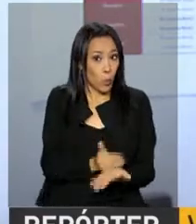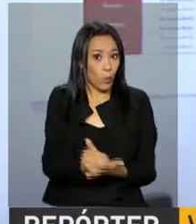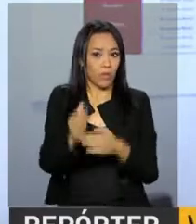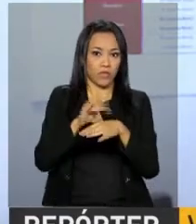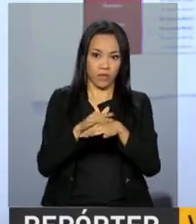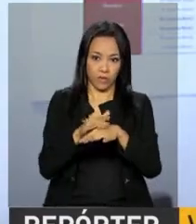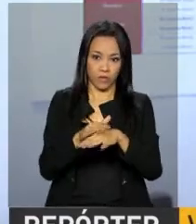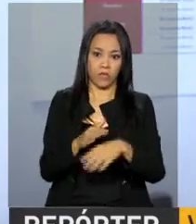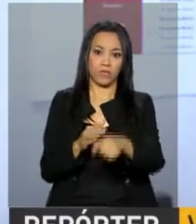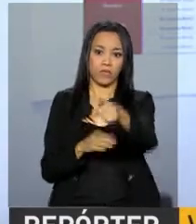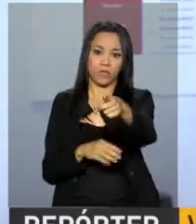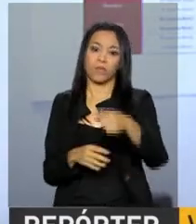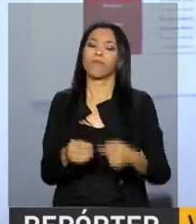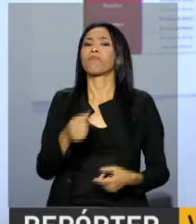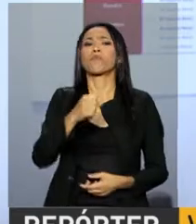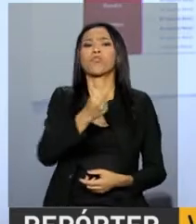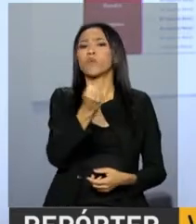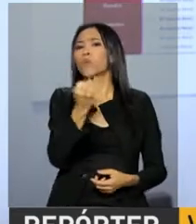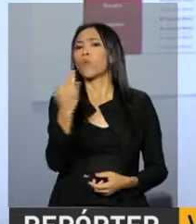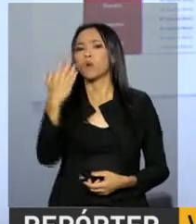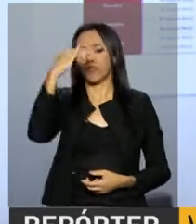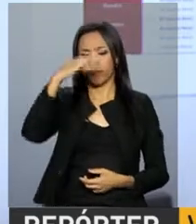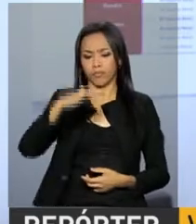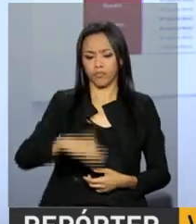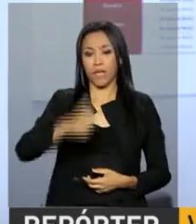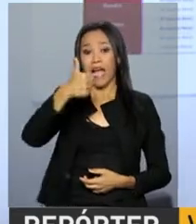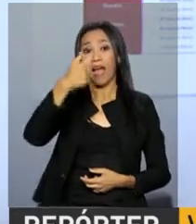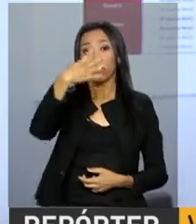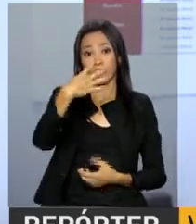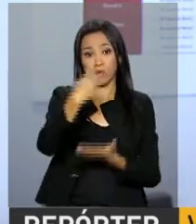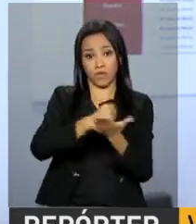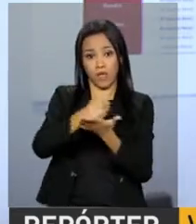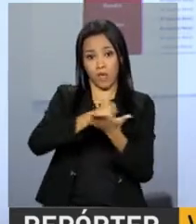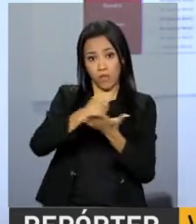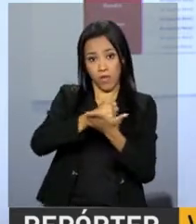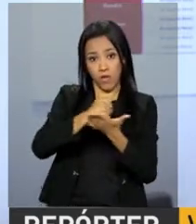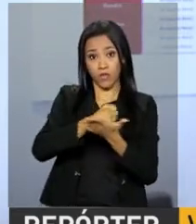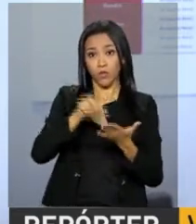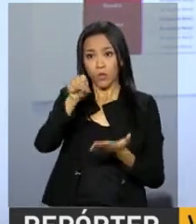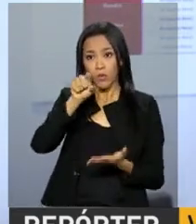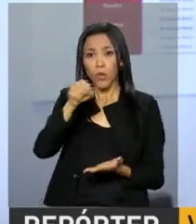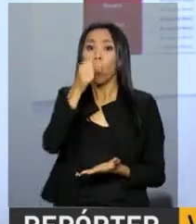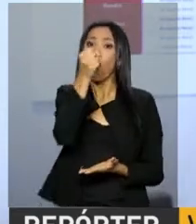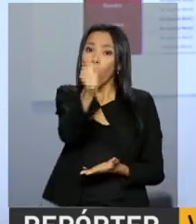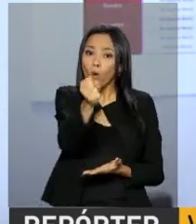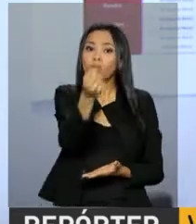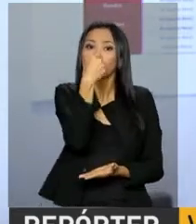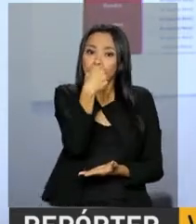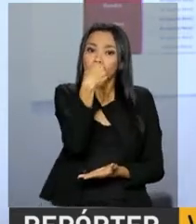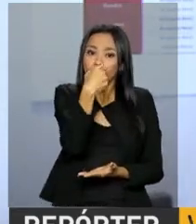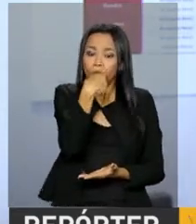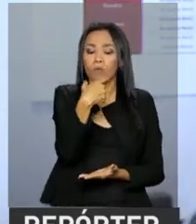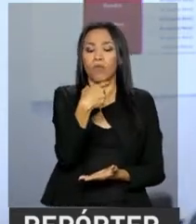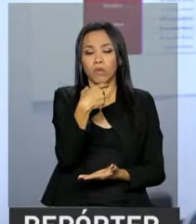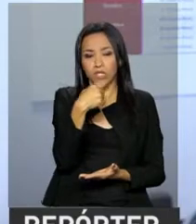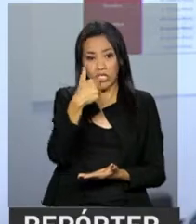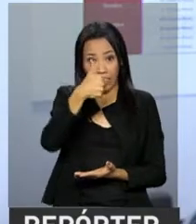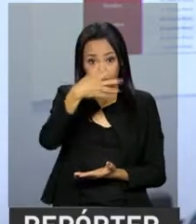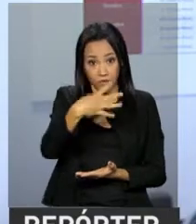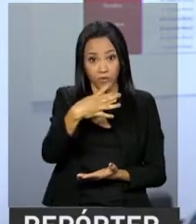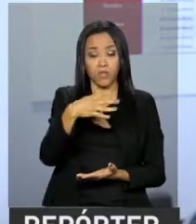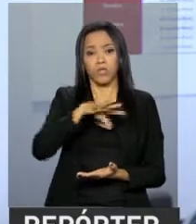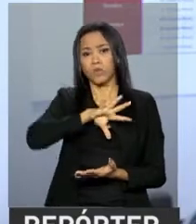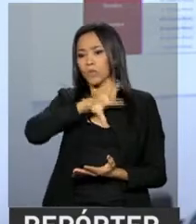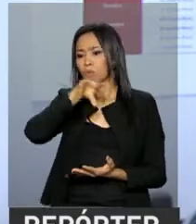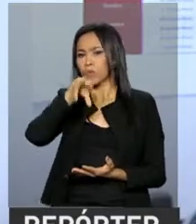de estudo, 14 medicamentos. Desses 14 medicamentos, 8 são orais. Então vai haver uma alteração